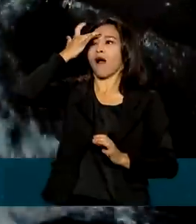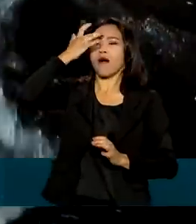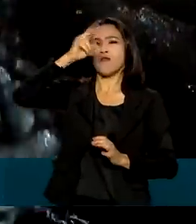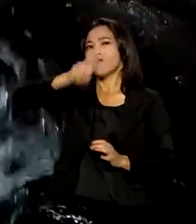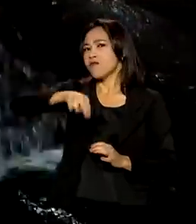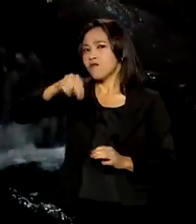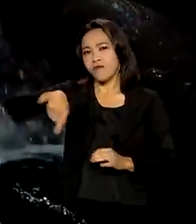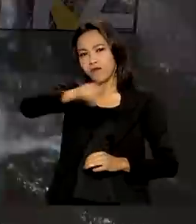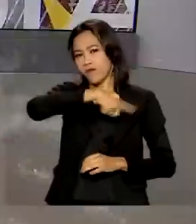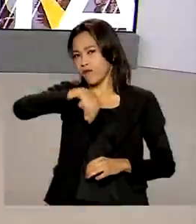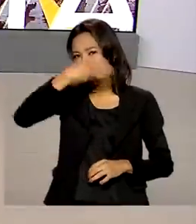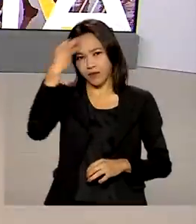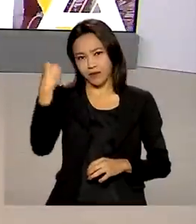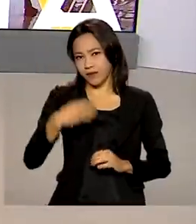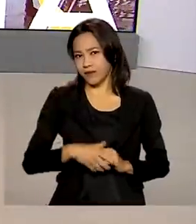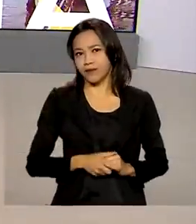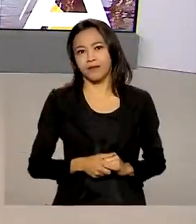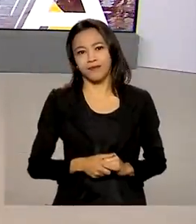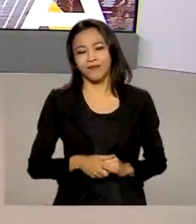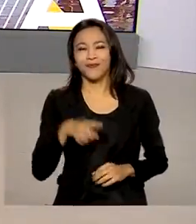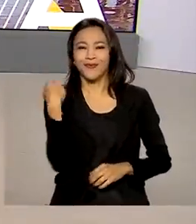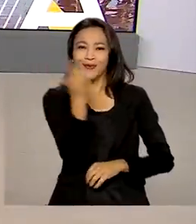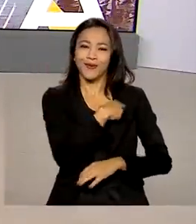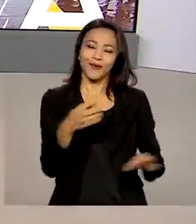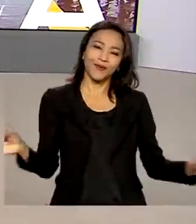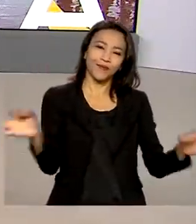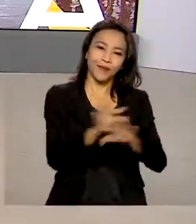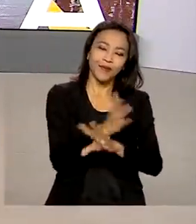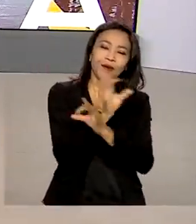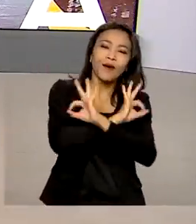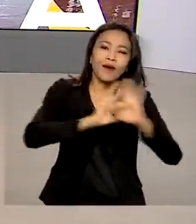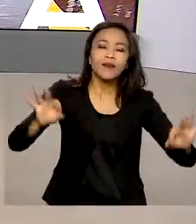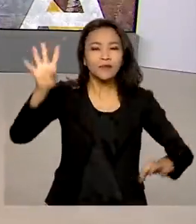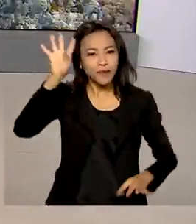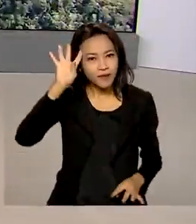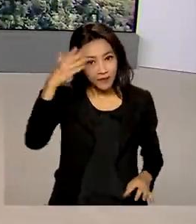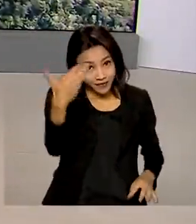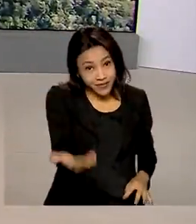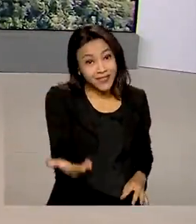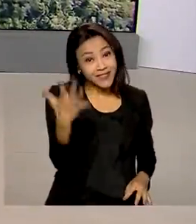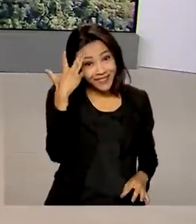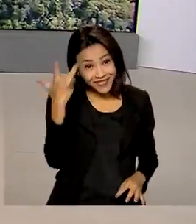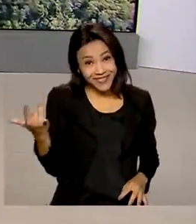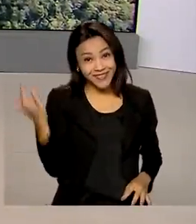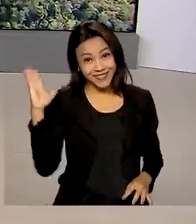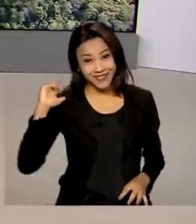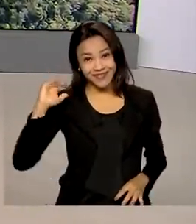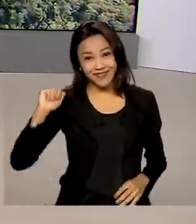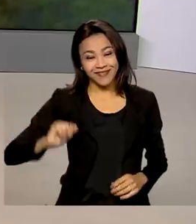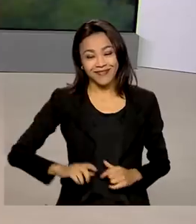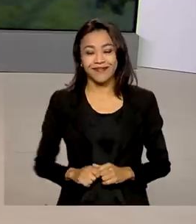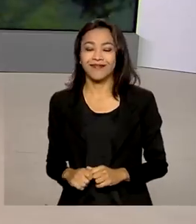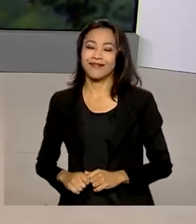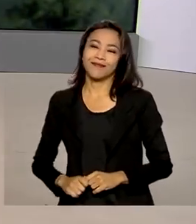não vão esquecer. A gente fica por aqui, uma ótima quarta-feira para você e até amanhã. Tchau, tchau.